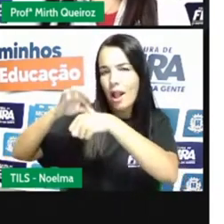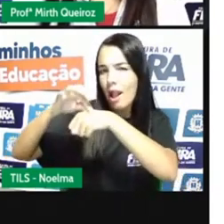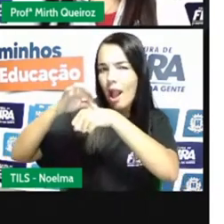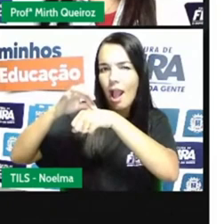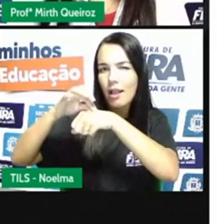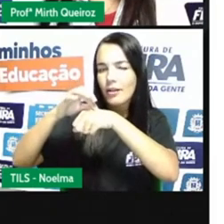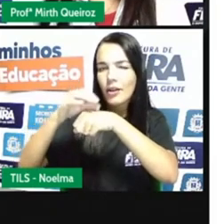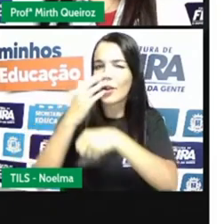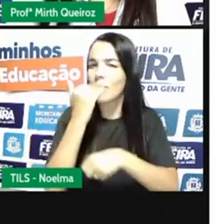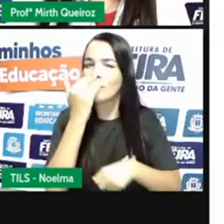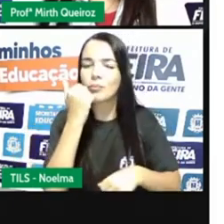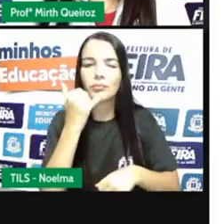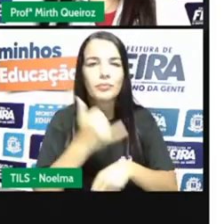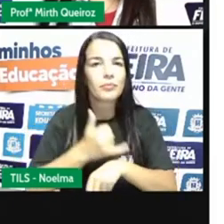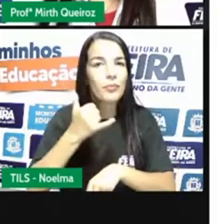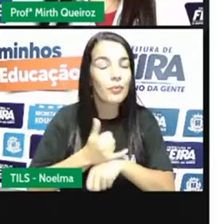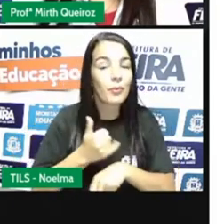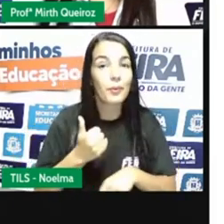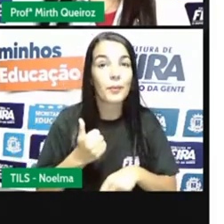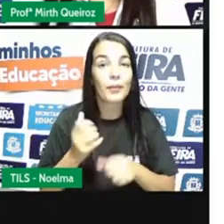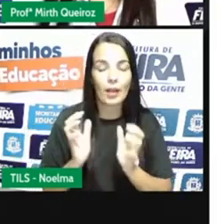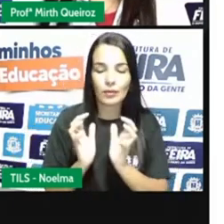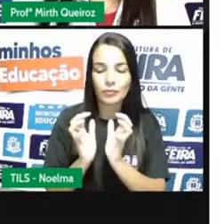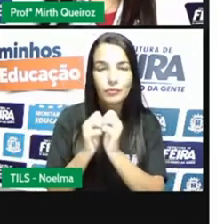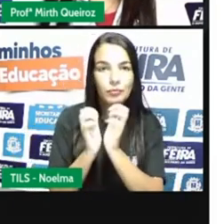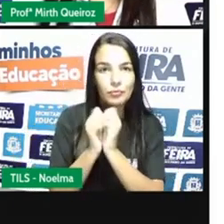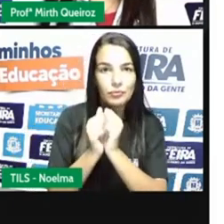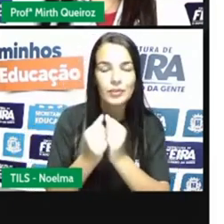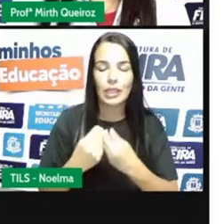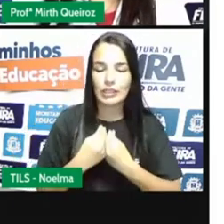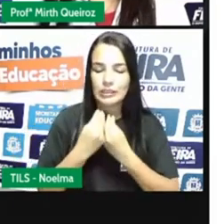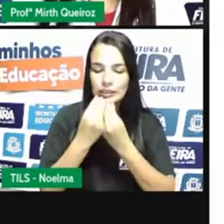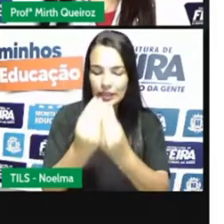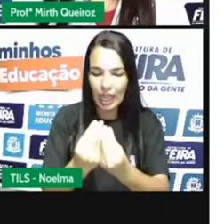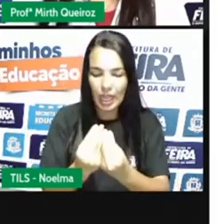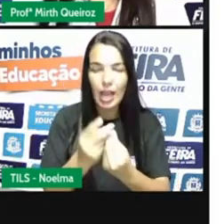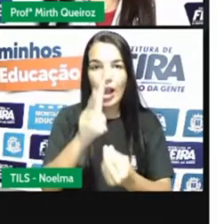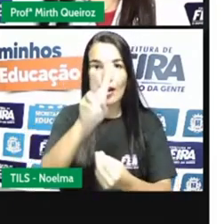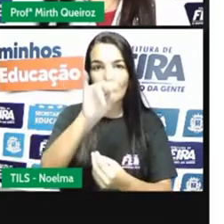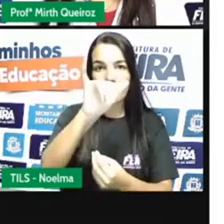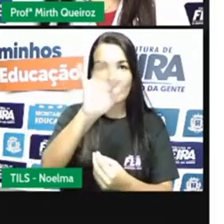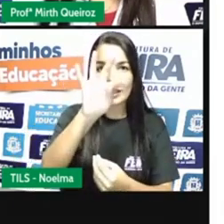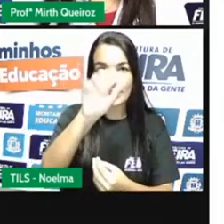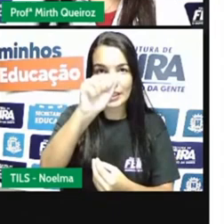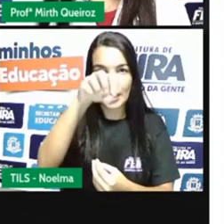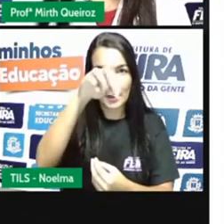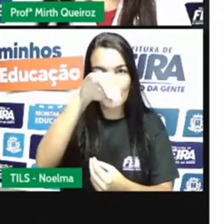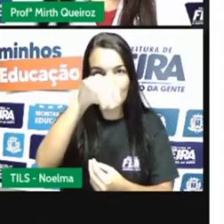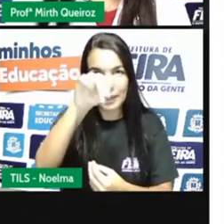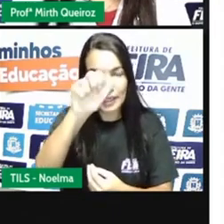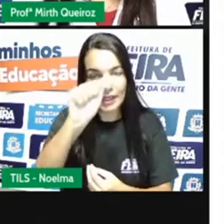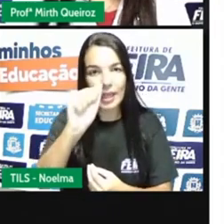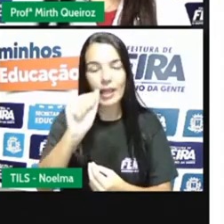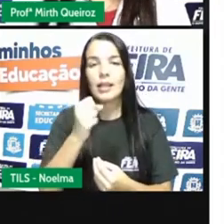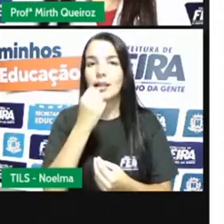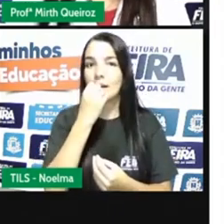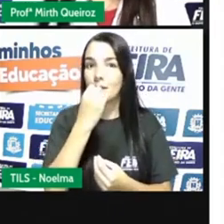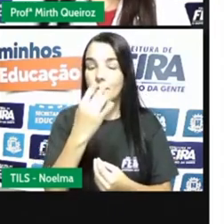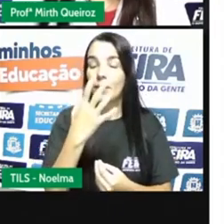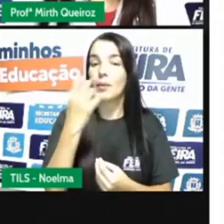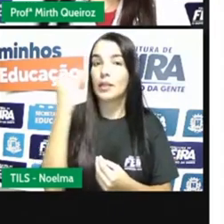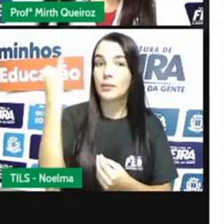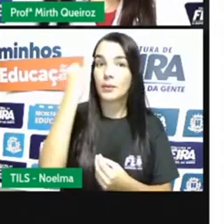legumes e verduras, traz as vitaminas e nutrientes necessários para o dia a dia. Desende